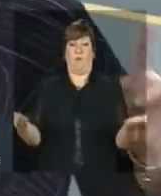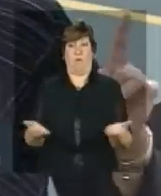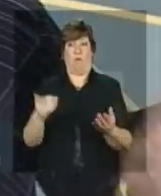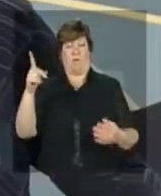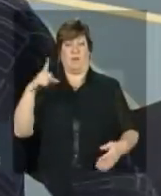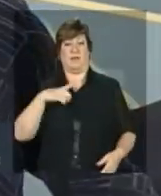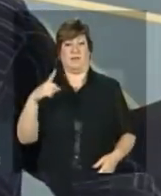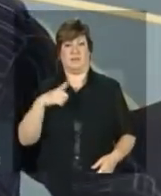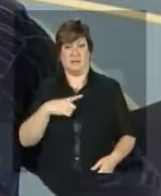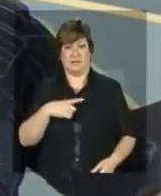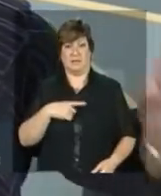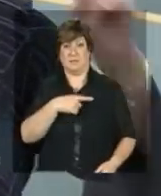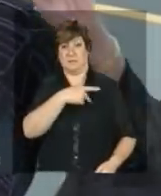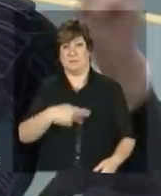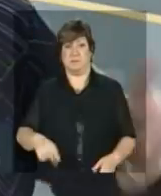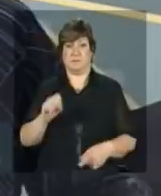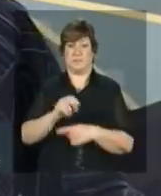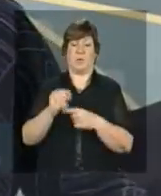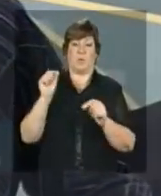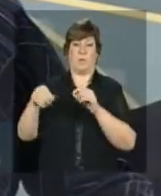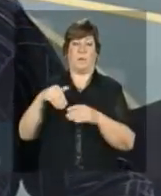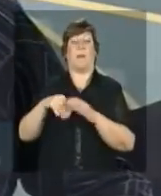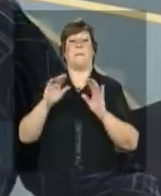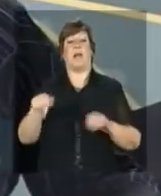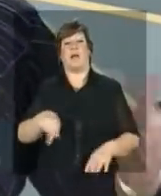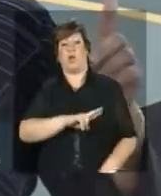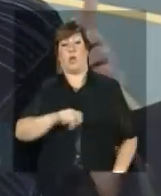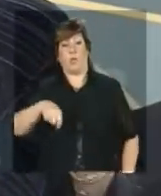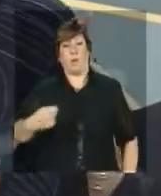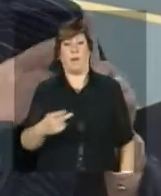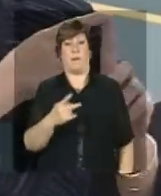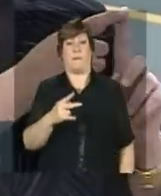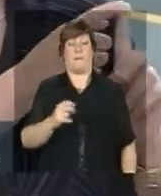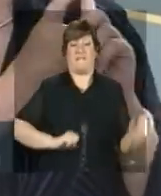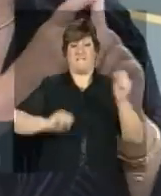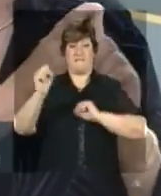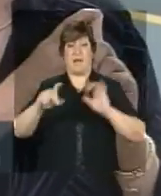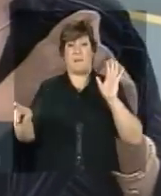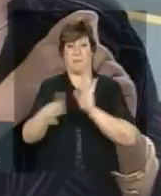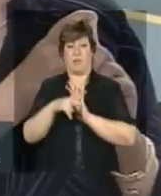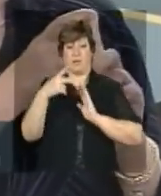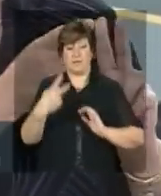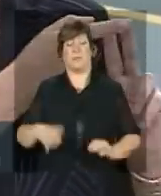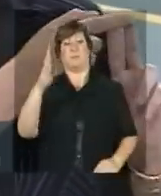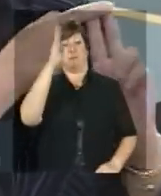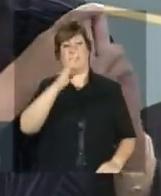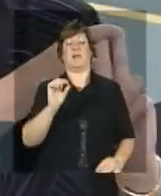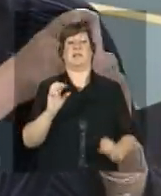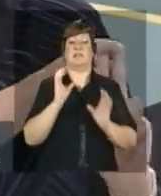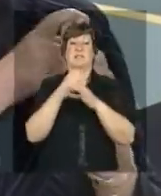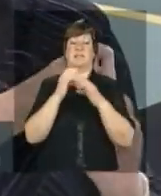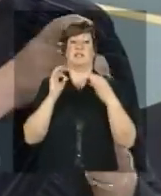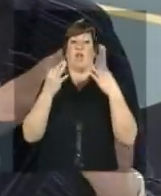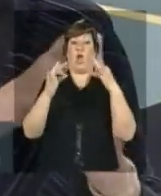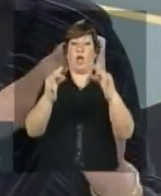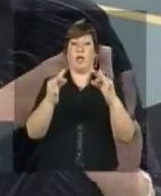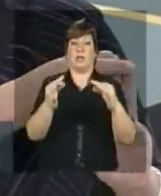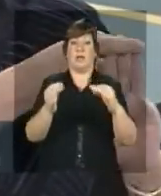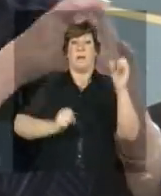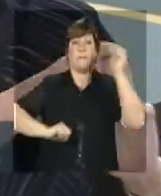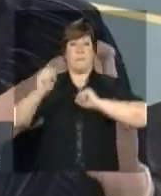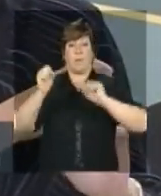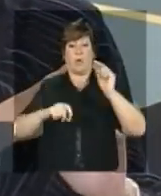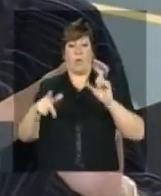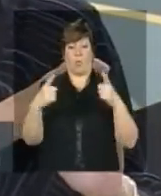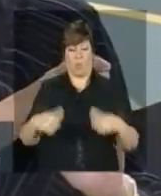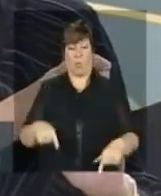mas é sobretudo uma produza Brasil produza Brasil no ciência de ciência e tecnologia de produção local